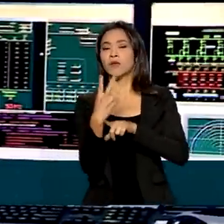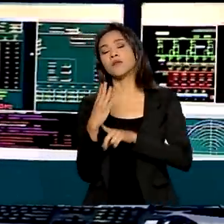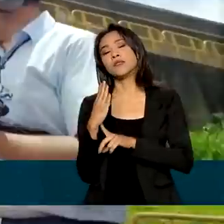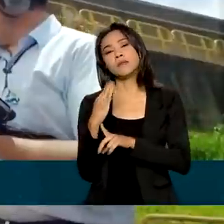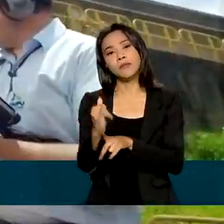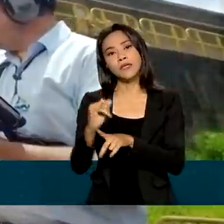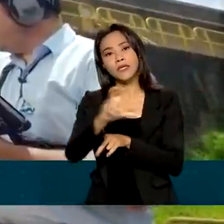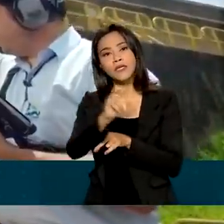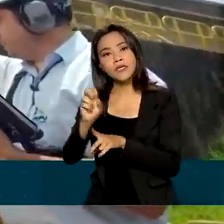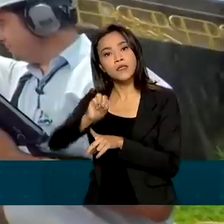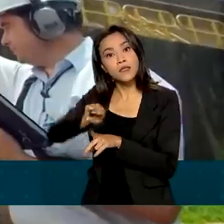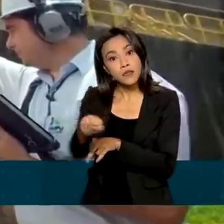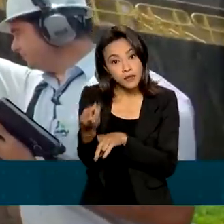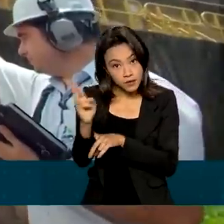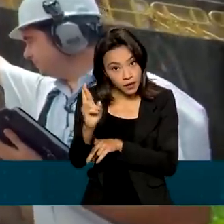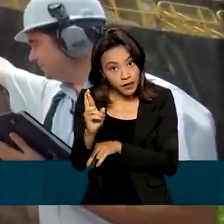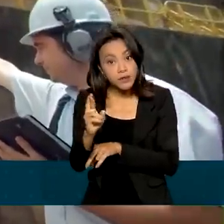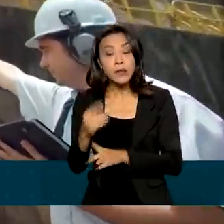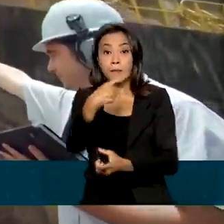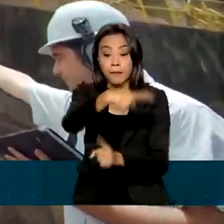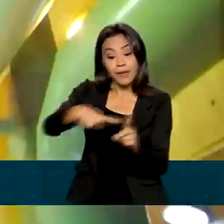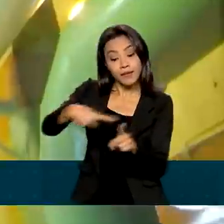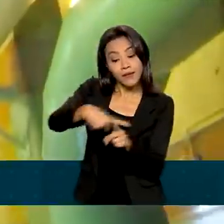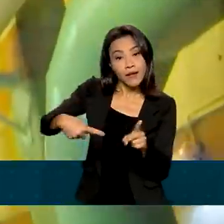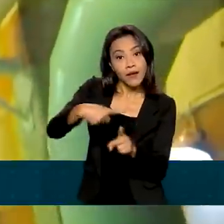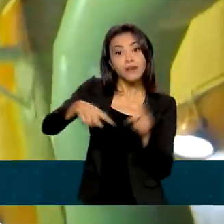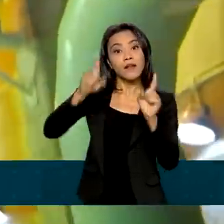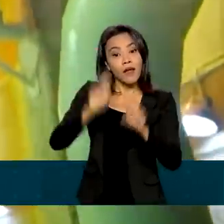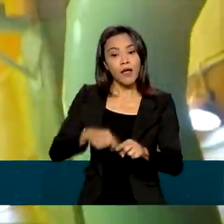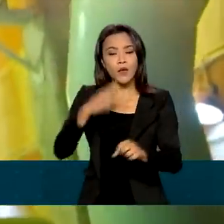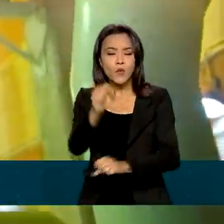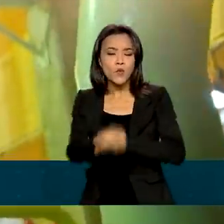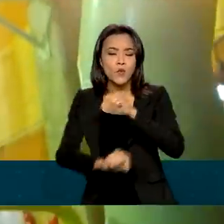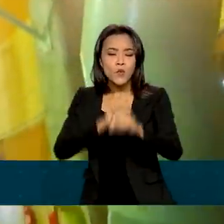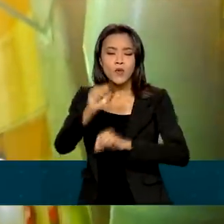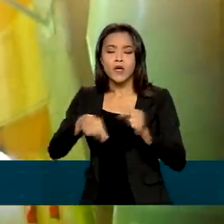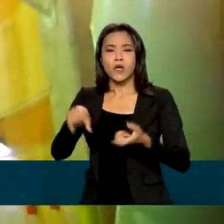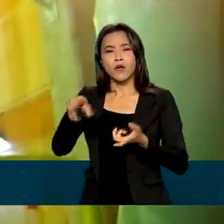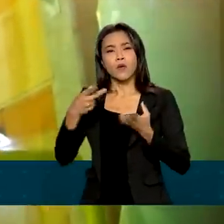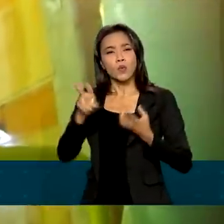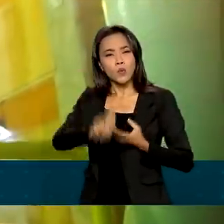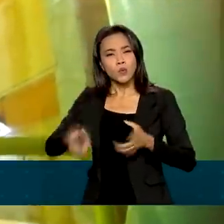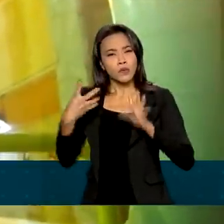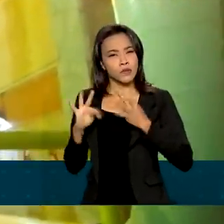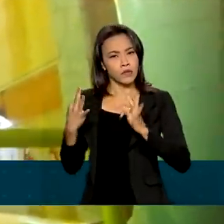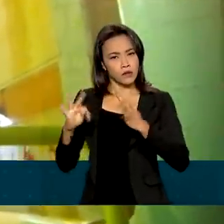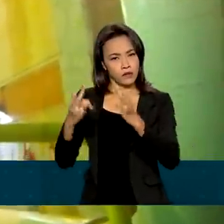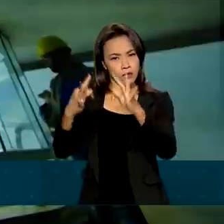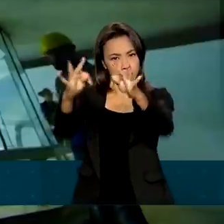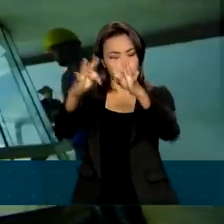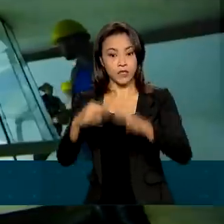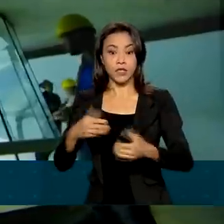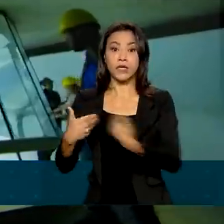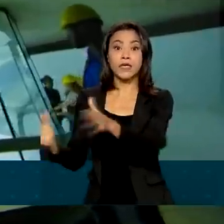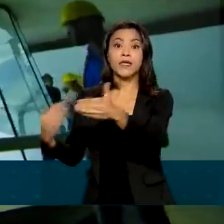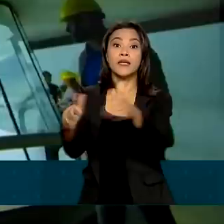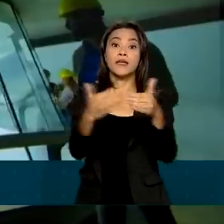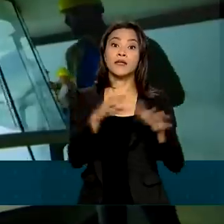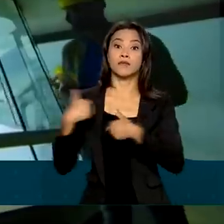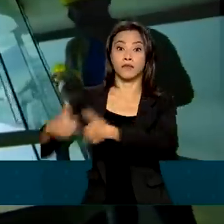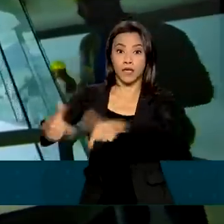bilhões, sendo metade deles em obras de modernização, com uma criação de empregos que